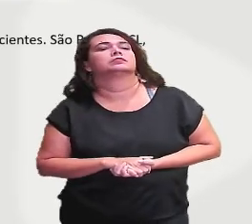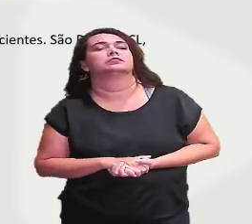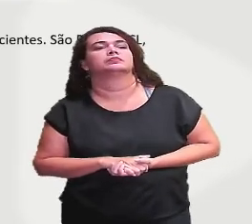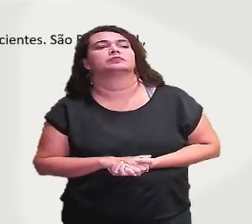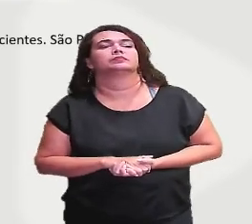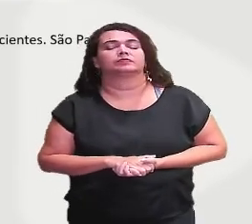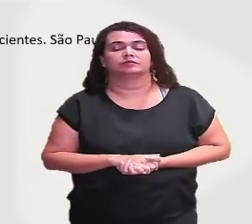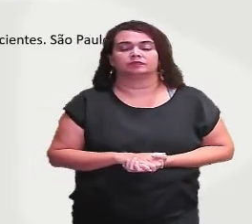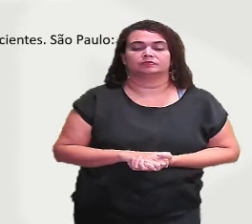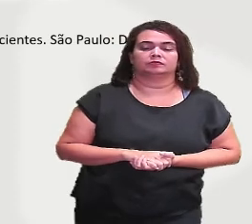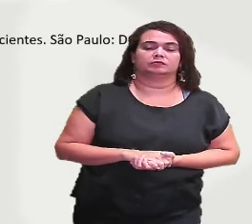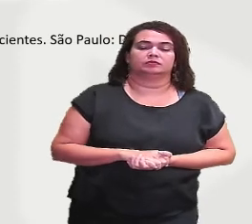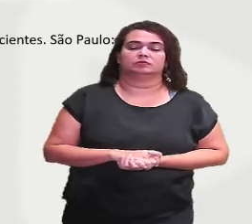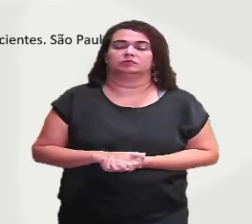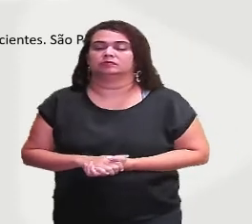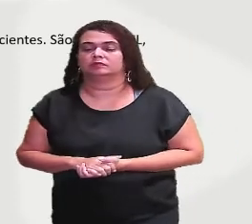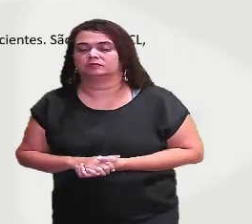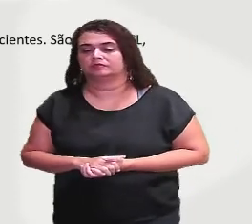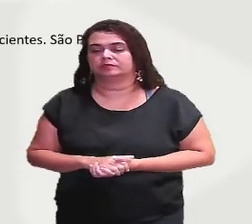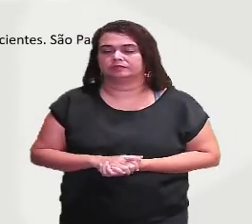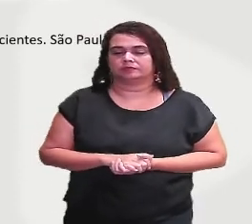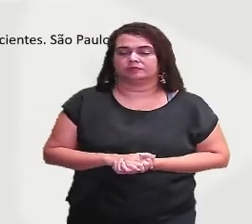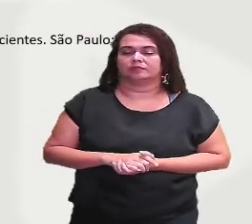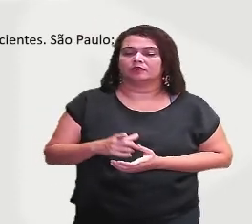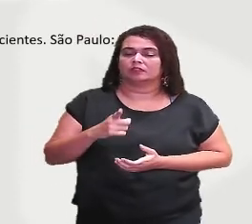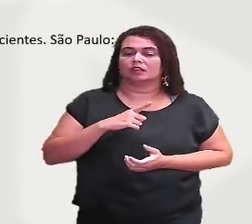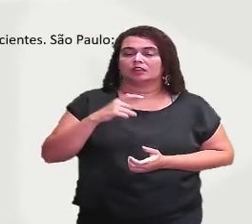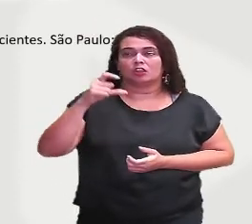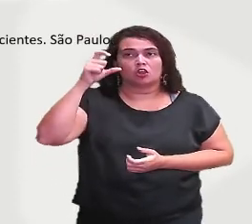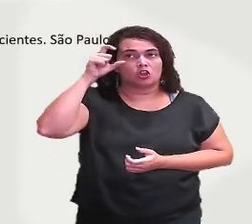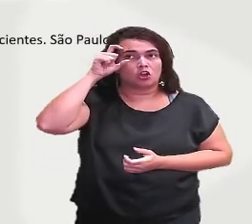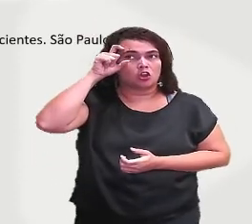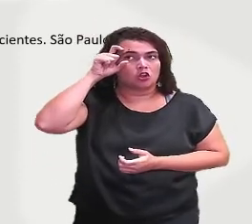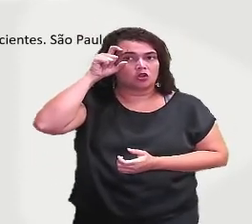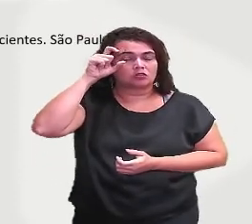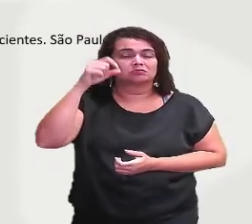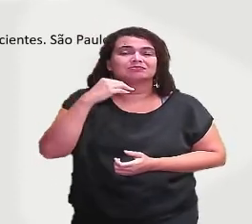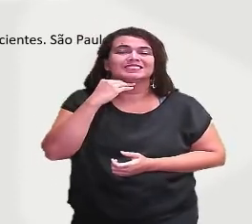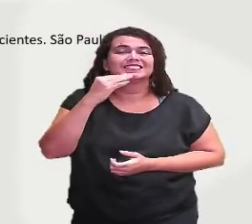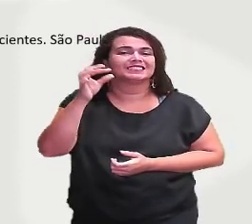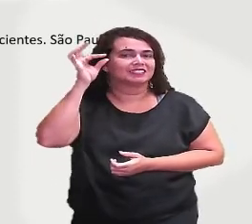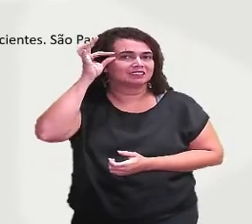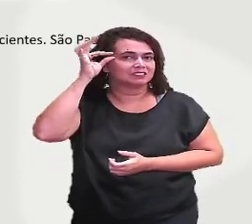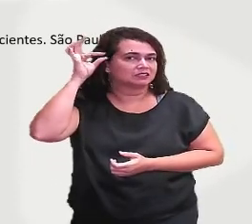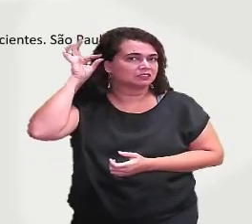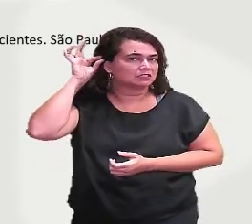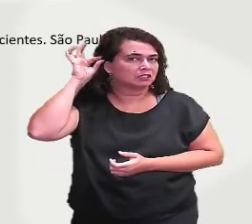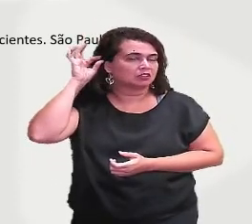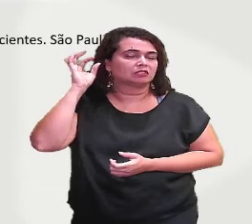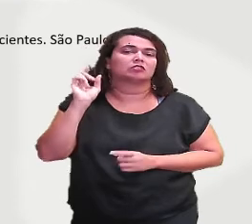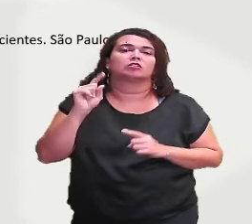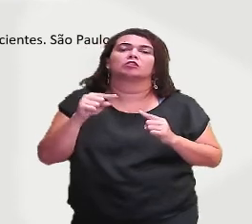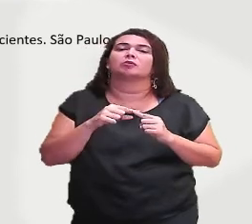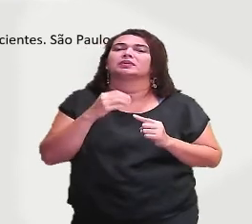Em óculos sem aru, a preposição sem indica ausência. Explique.